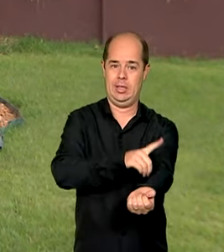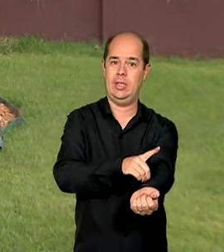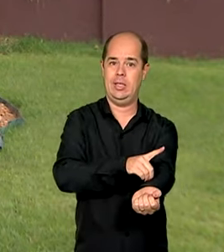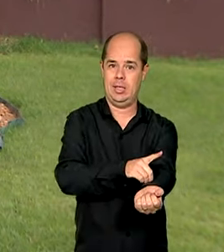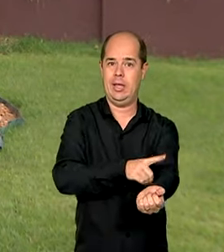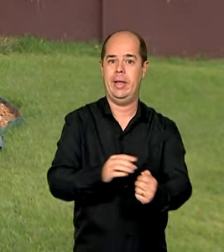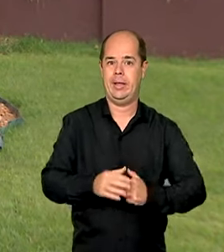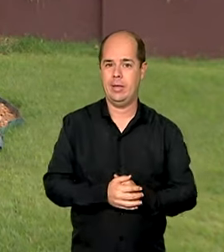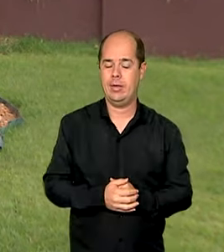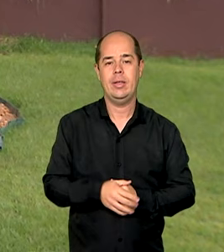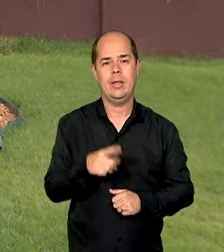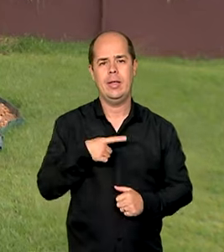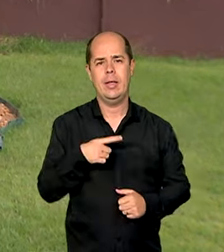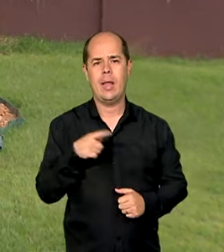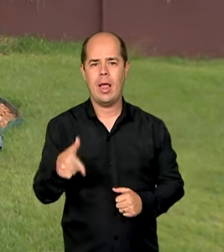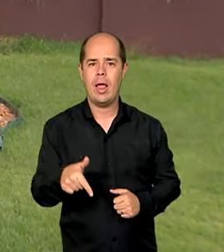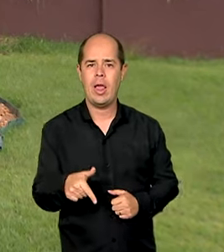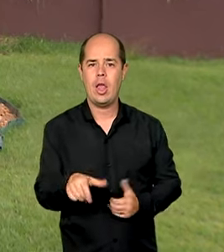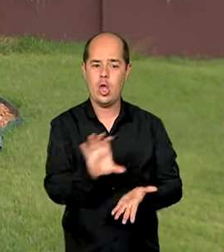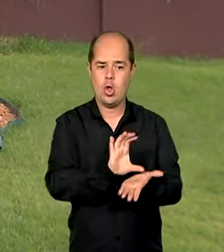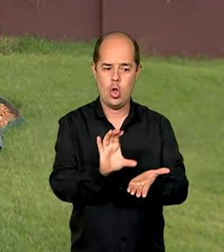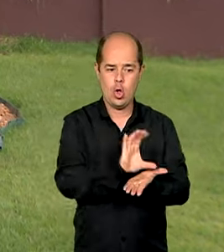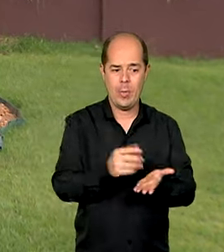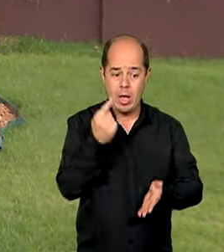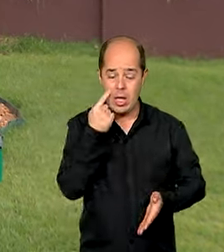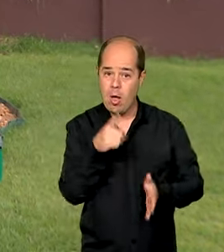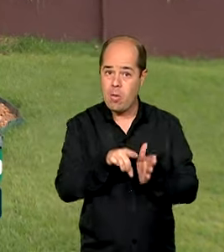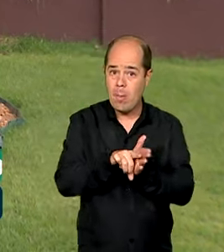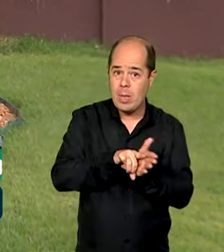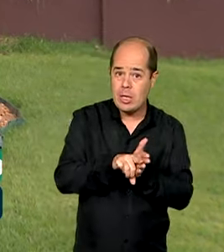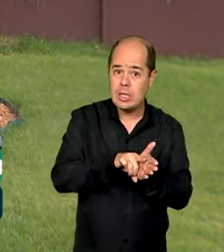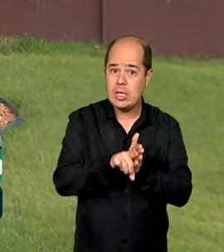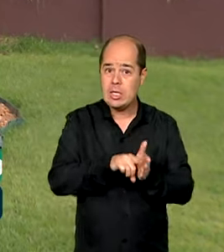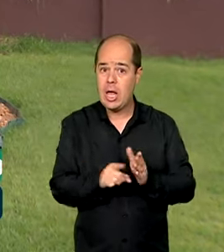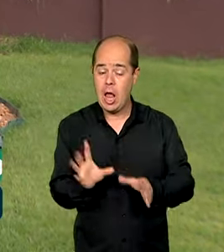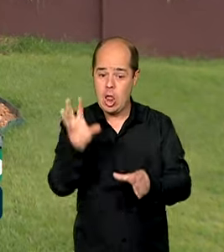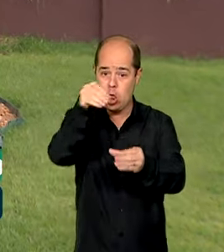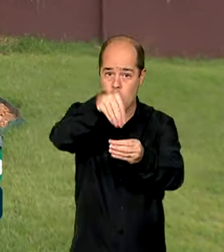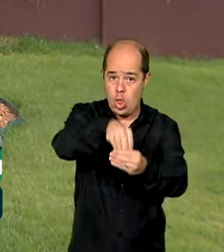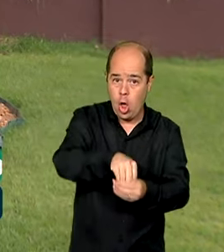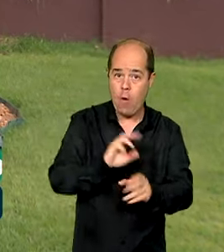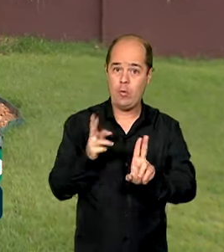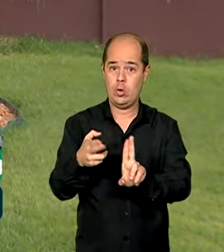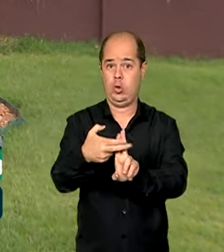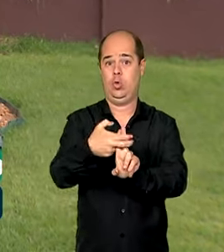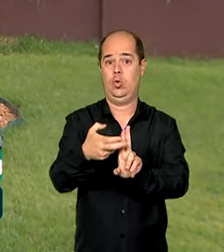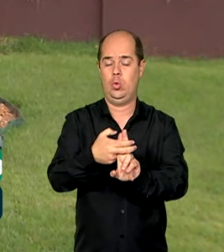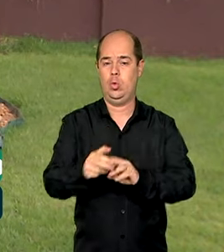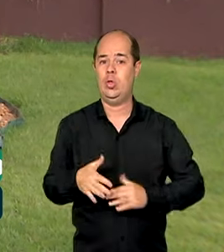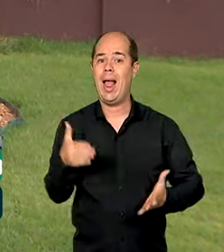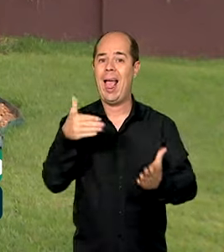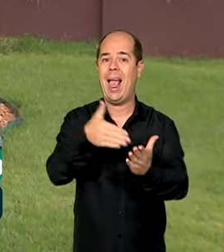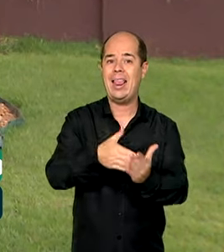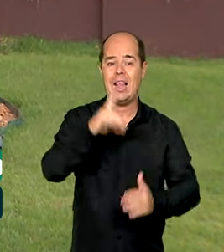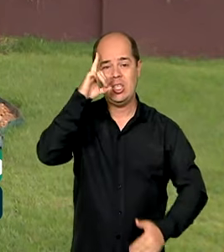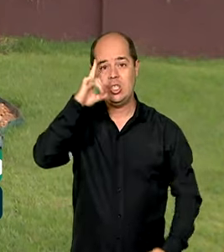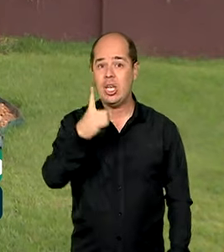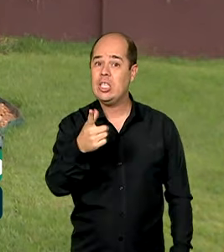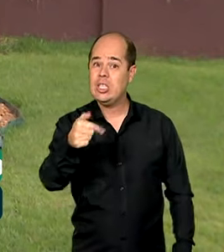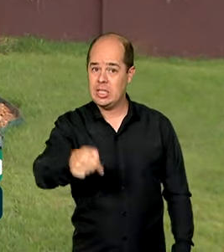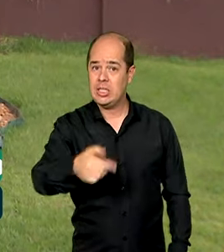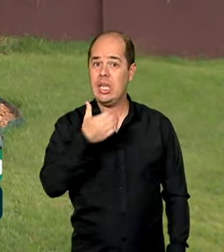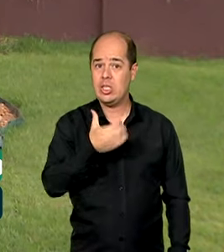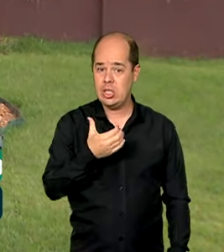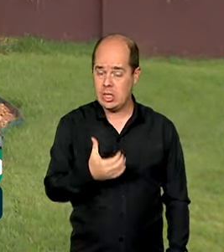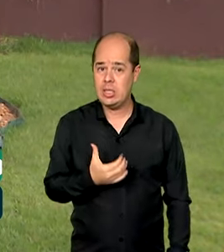da comissão responsável por incluir novas tecnologias no SUS. Até 17 de dezembro, a população pode participar